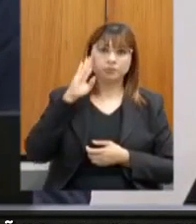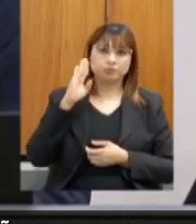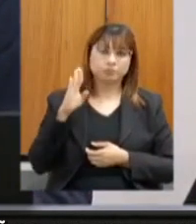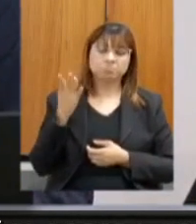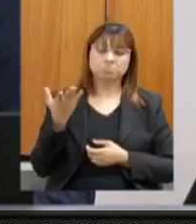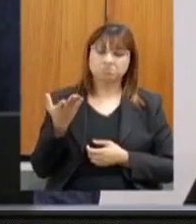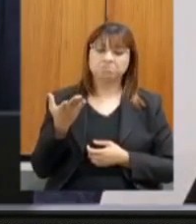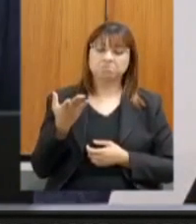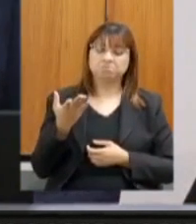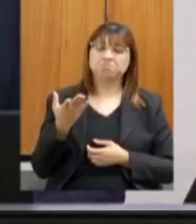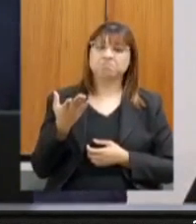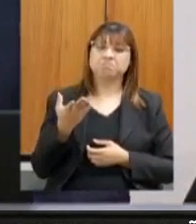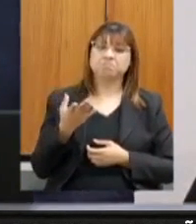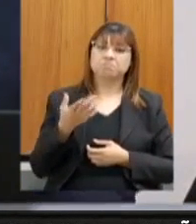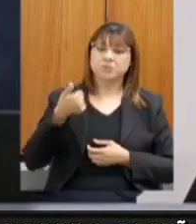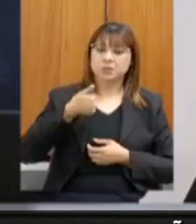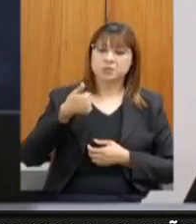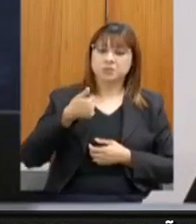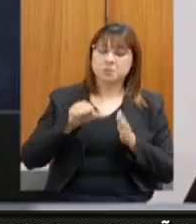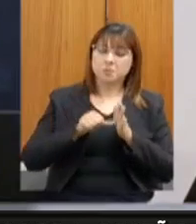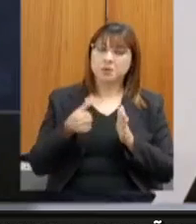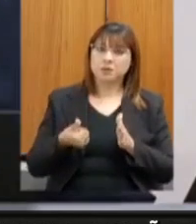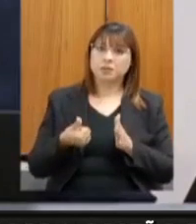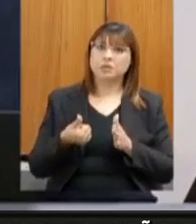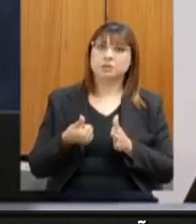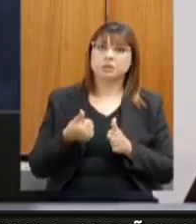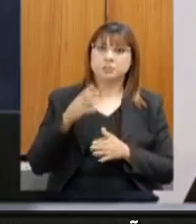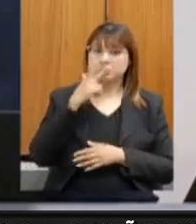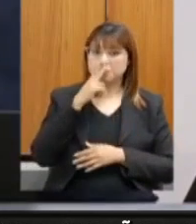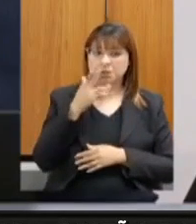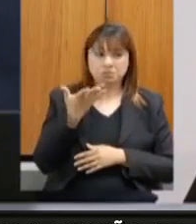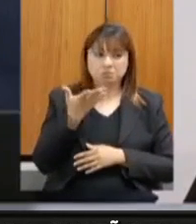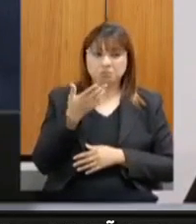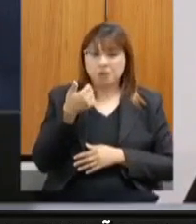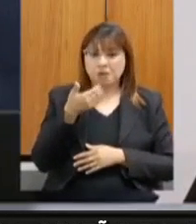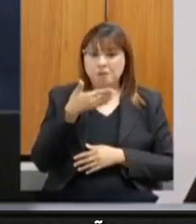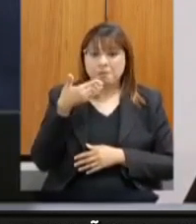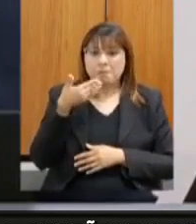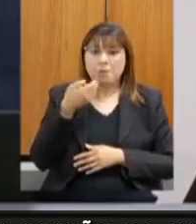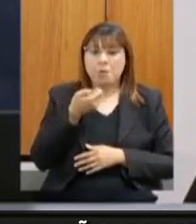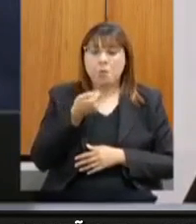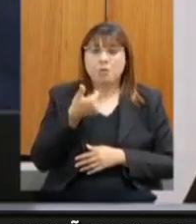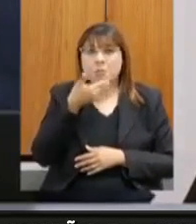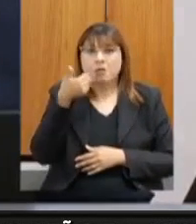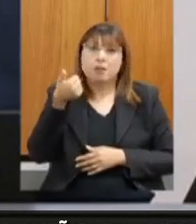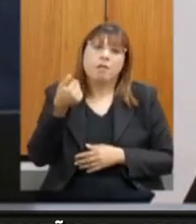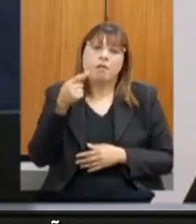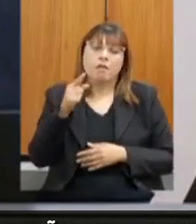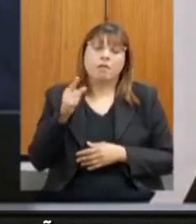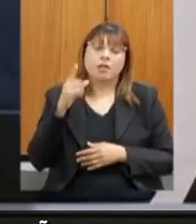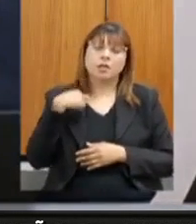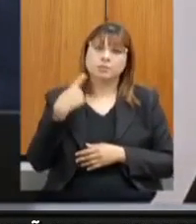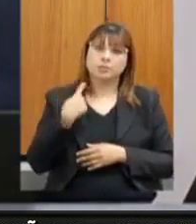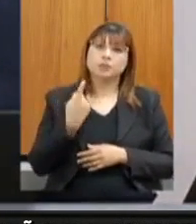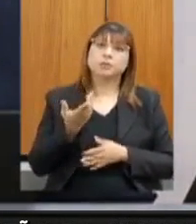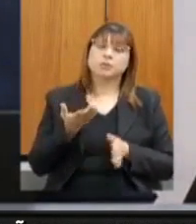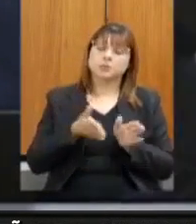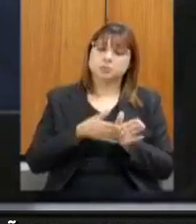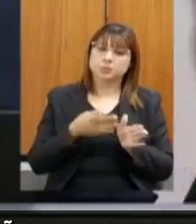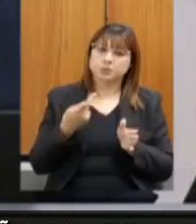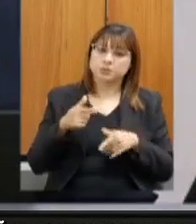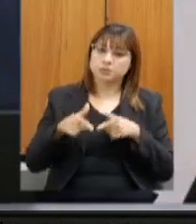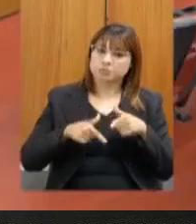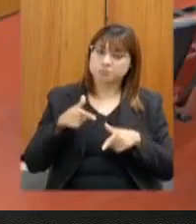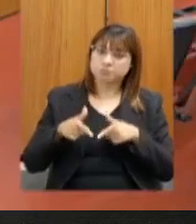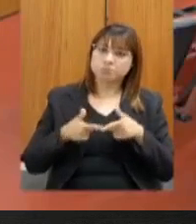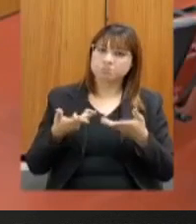aqui no seu primeiro mandato, posso dizer que uma das melhores deputadas dessa Casa Legislativa quer te parabenizar pela sua lisura, pela